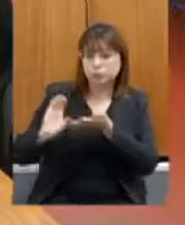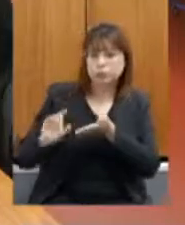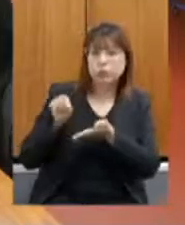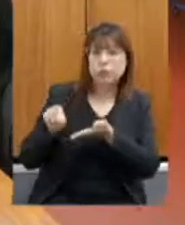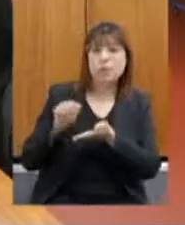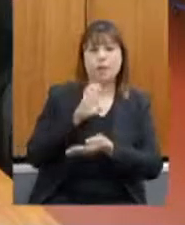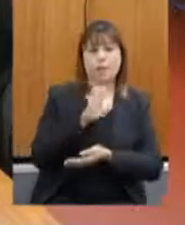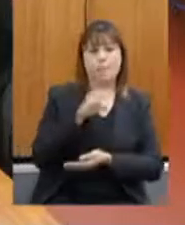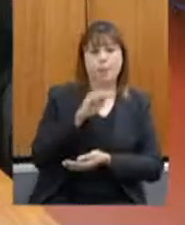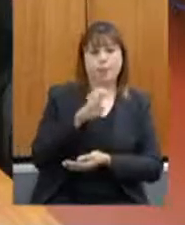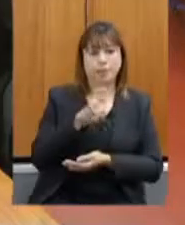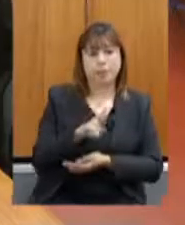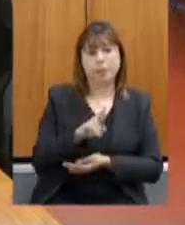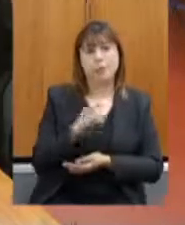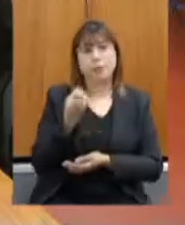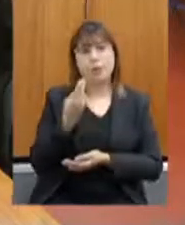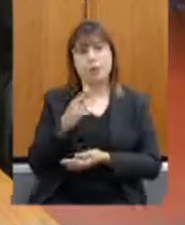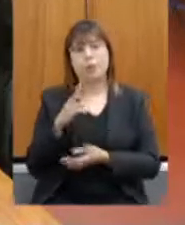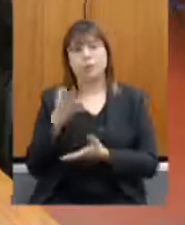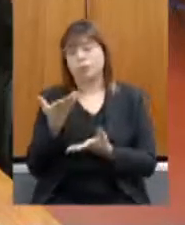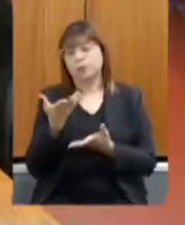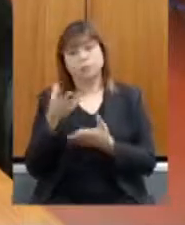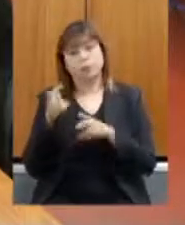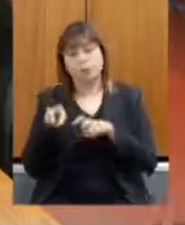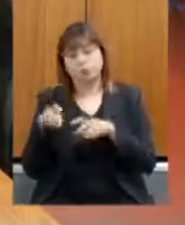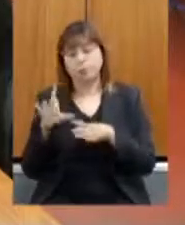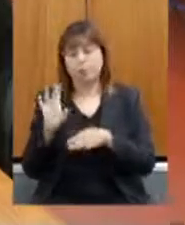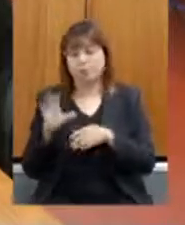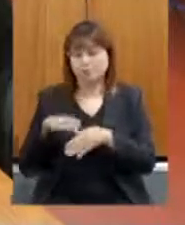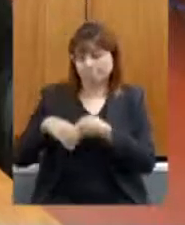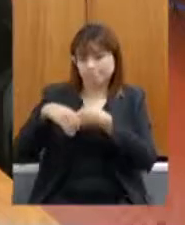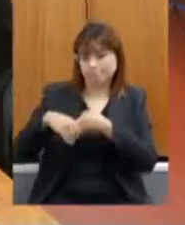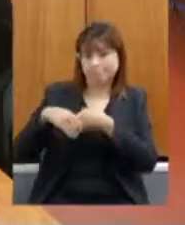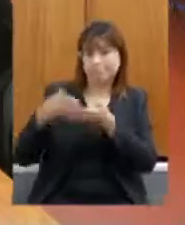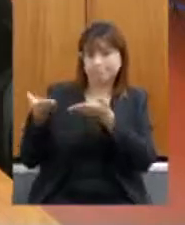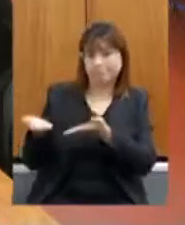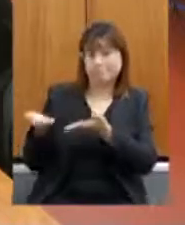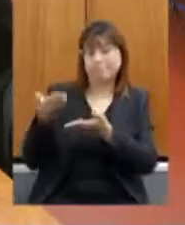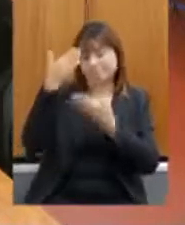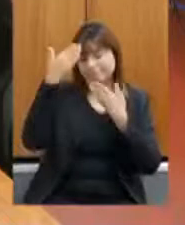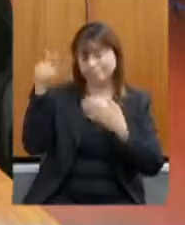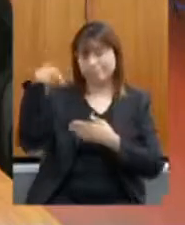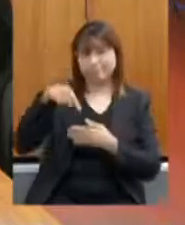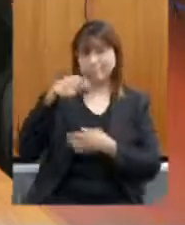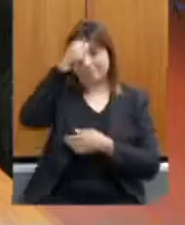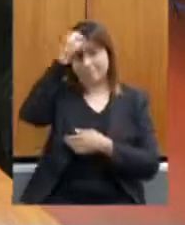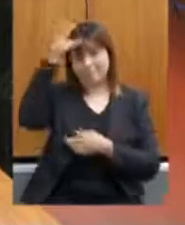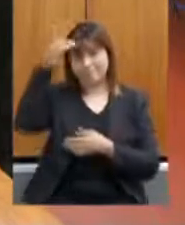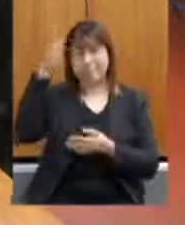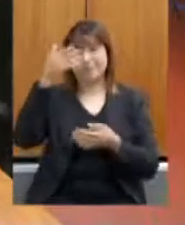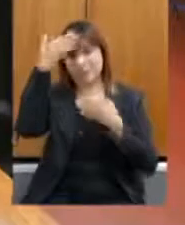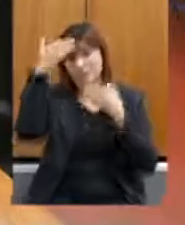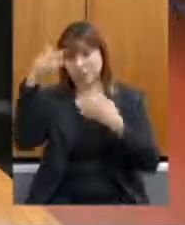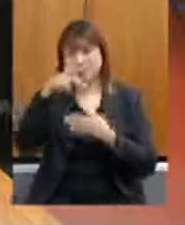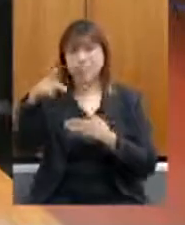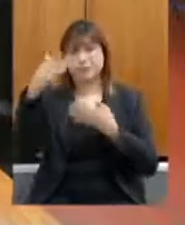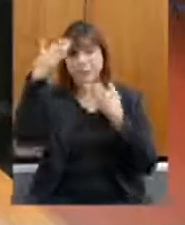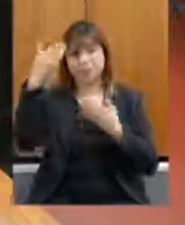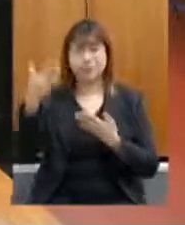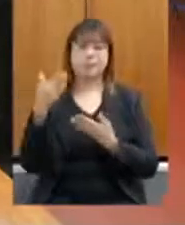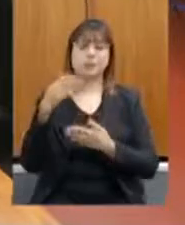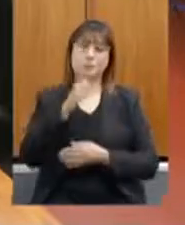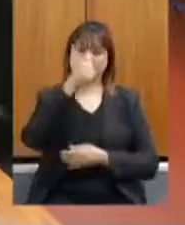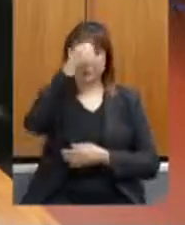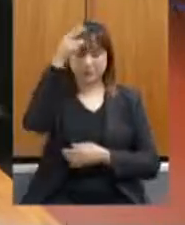agricultura para a prefeitura para a gente fortalecer isso então só cumprimentar o Leil pela presença aqui obrigado presidente agradeço a presença do